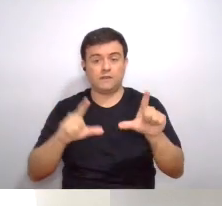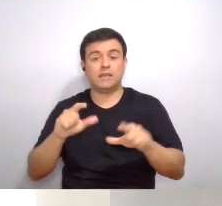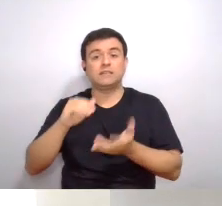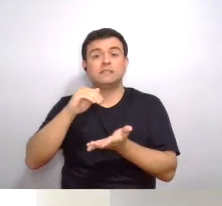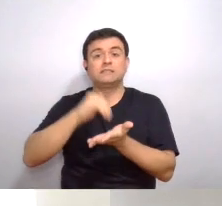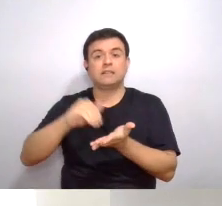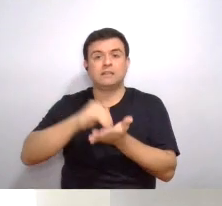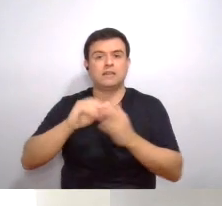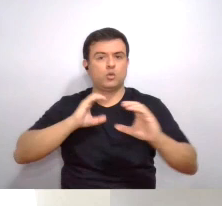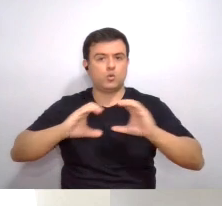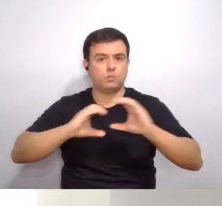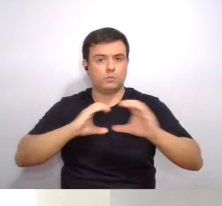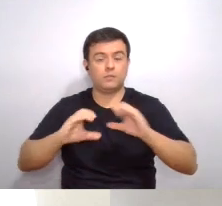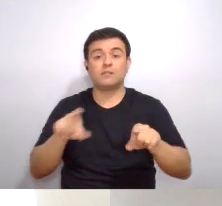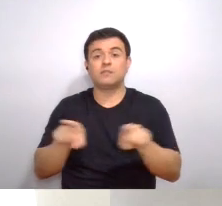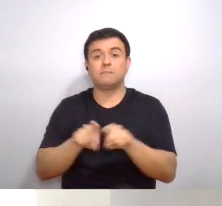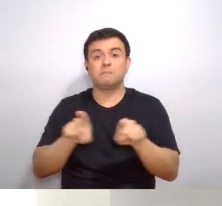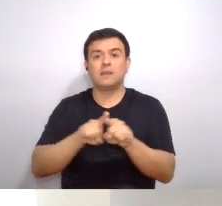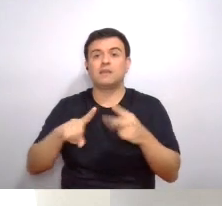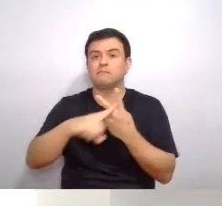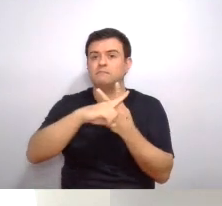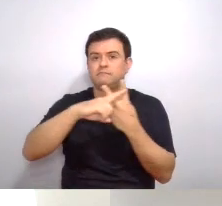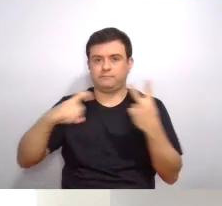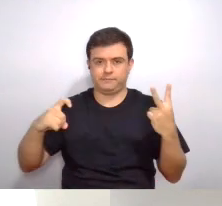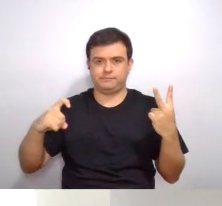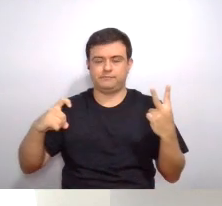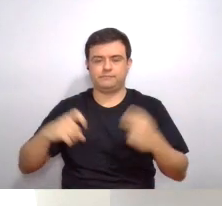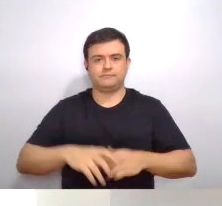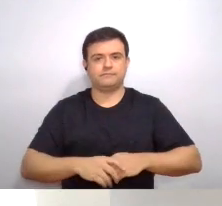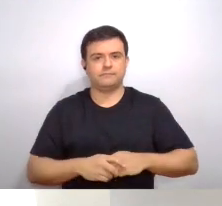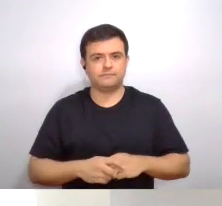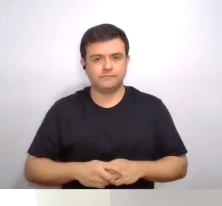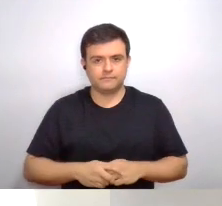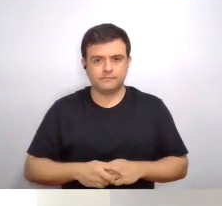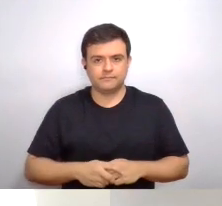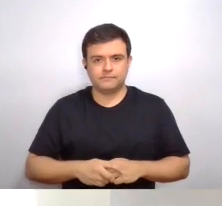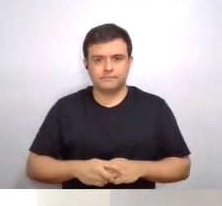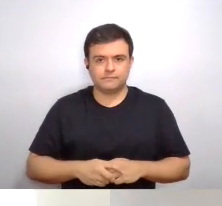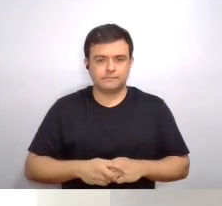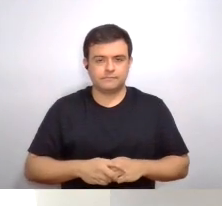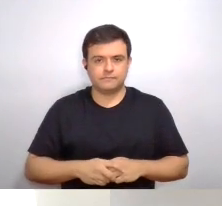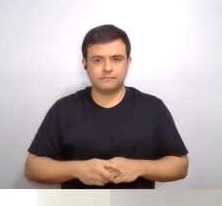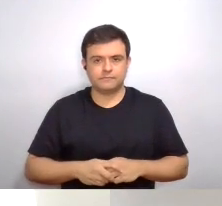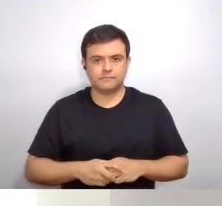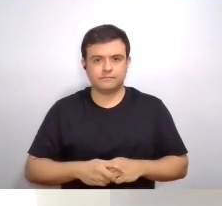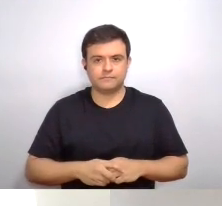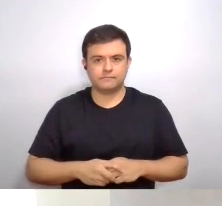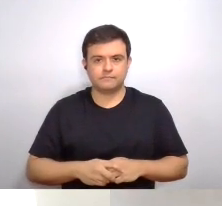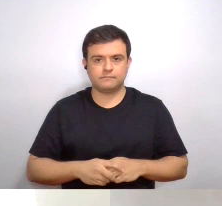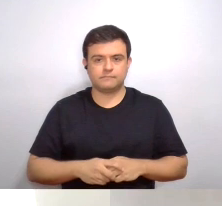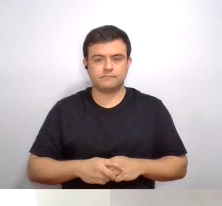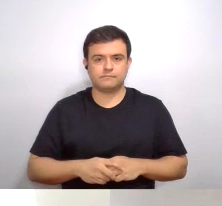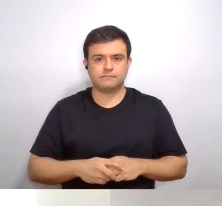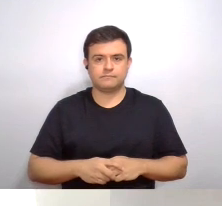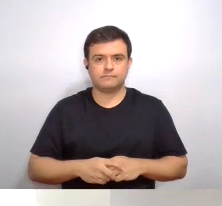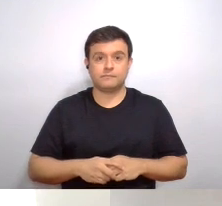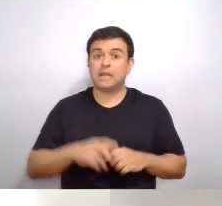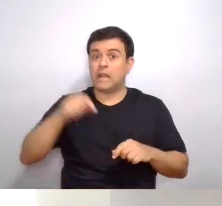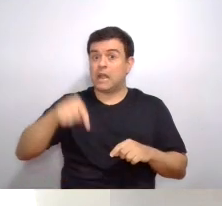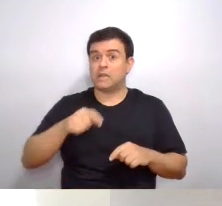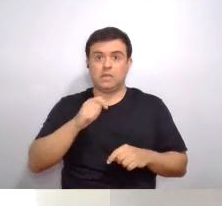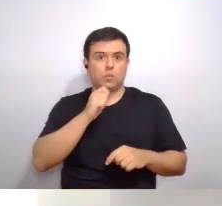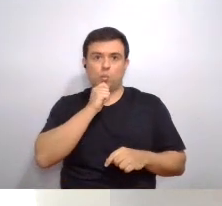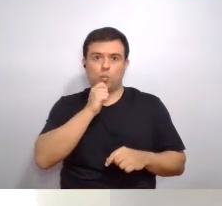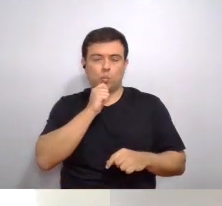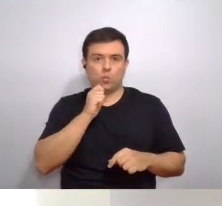da Secretaria de Comunicação da URGS e também do Incluir, o Núcleo de Inclusão e Acessibilidade. Não